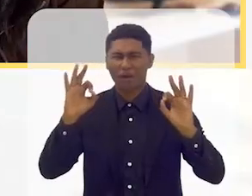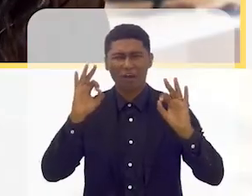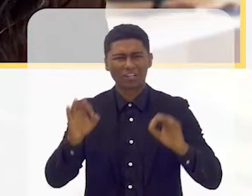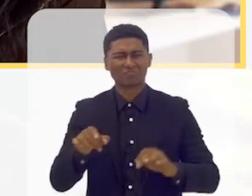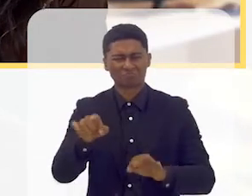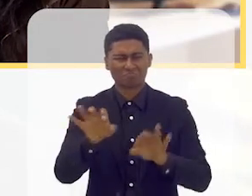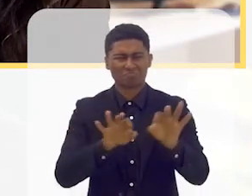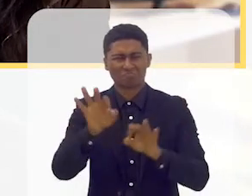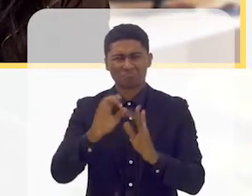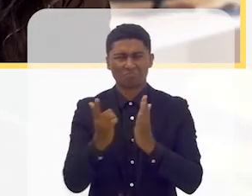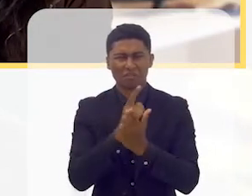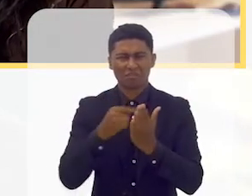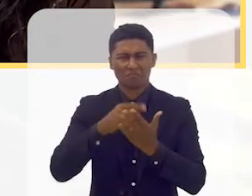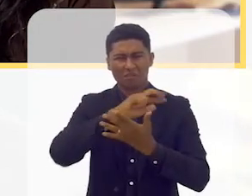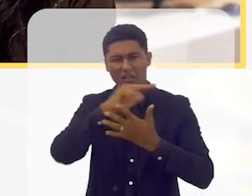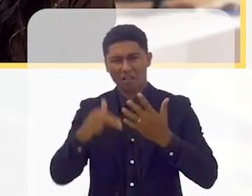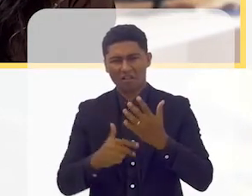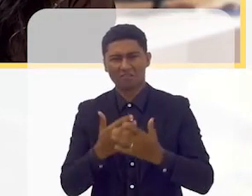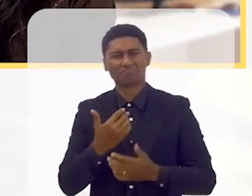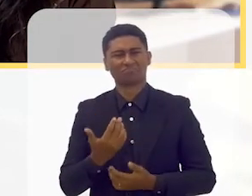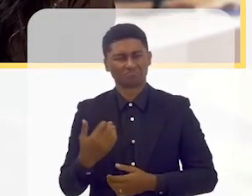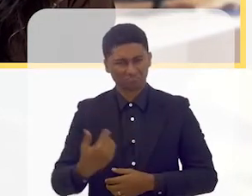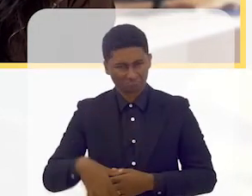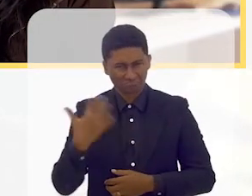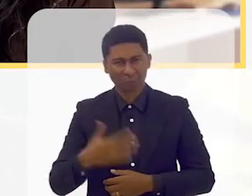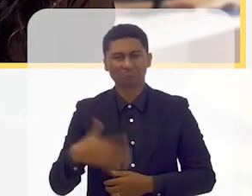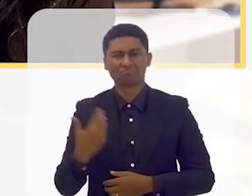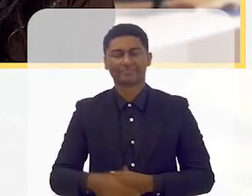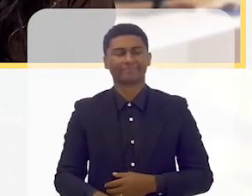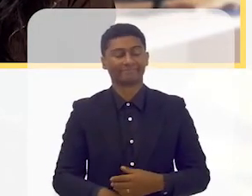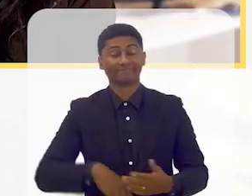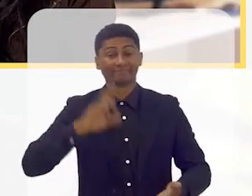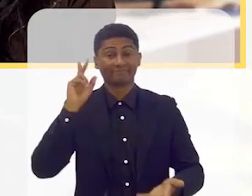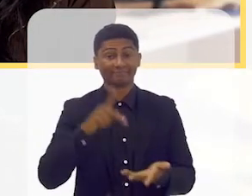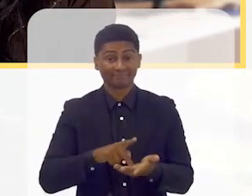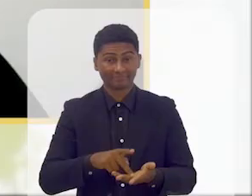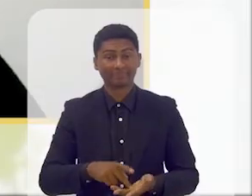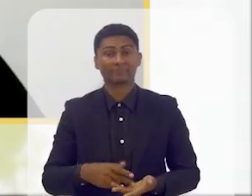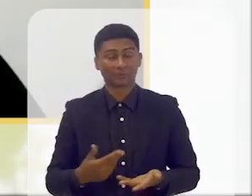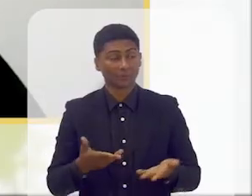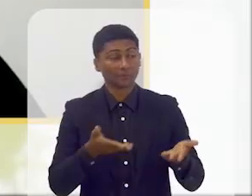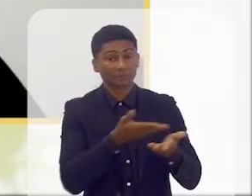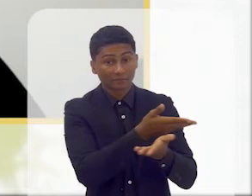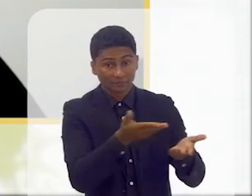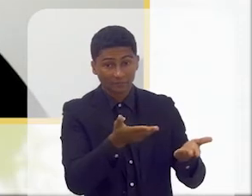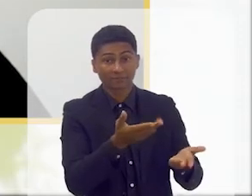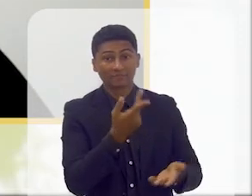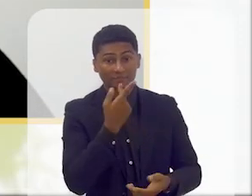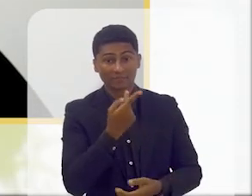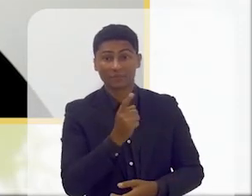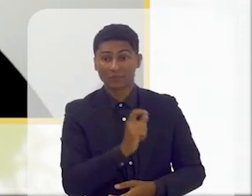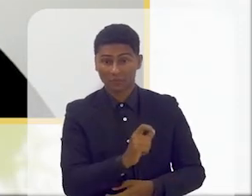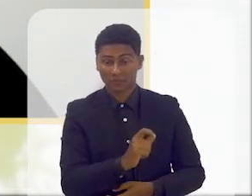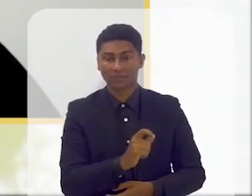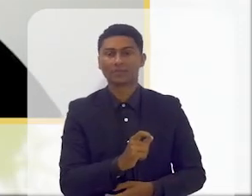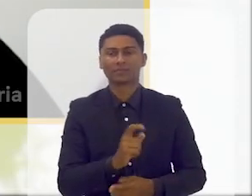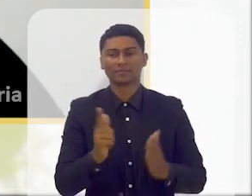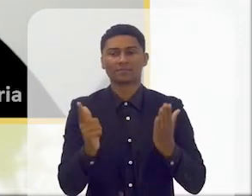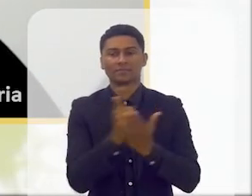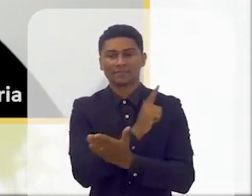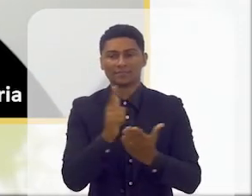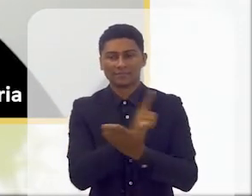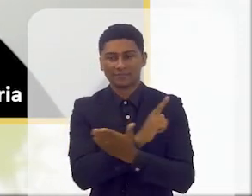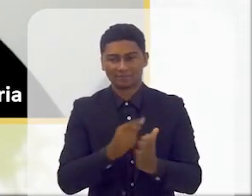riqueza nisso sim de facto eu aquilo o feedback que nós temos é que de facto estes livros